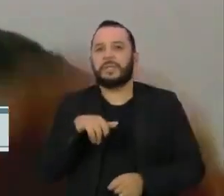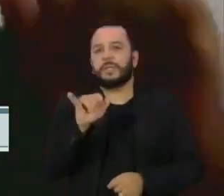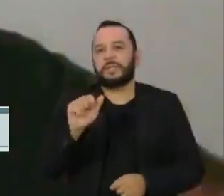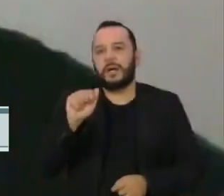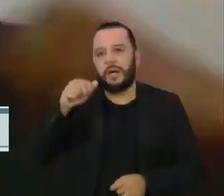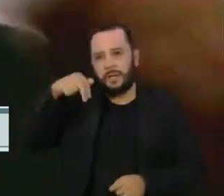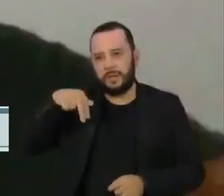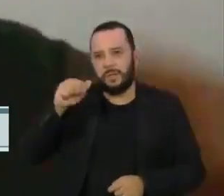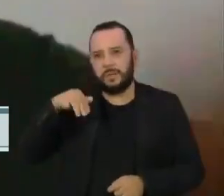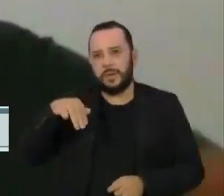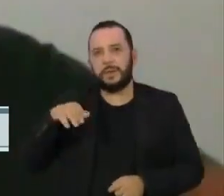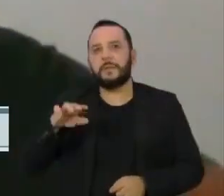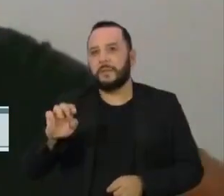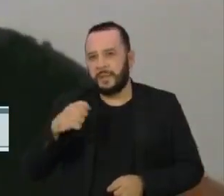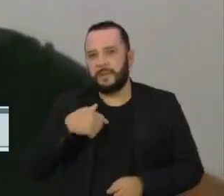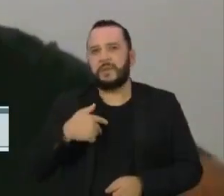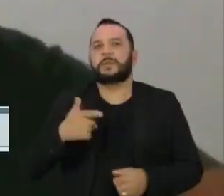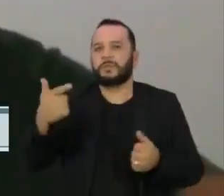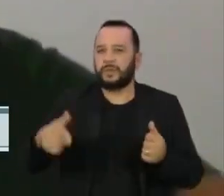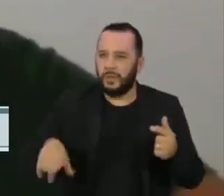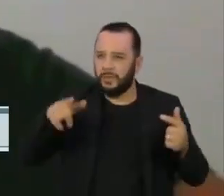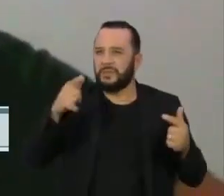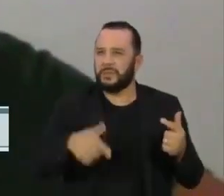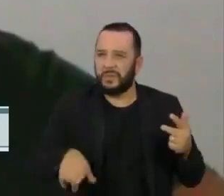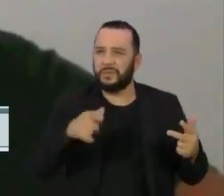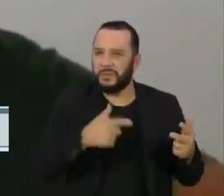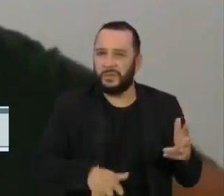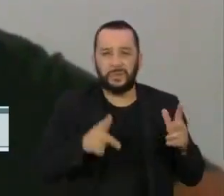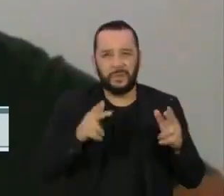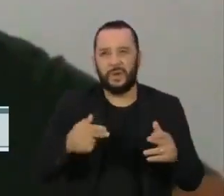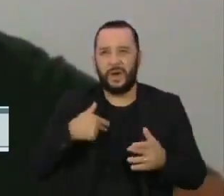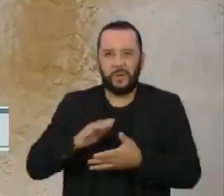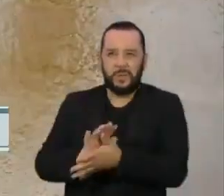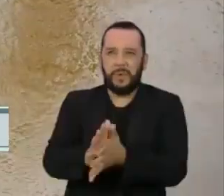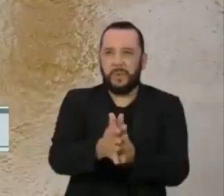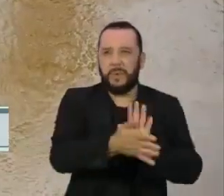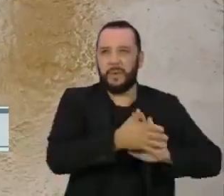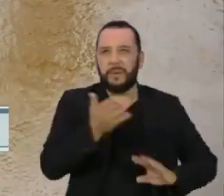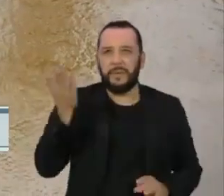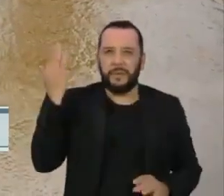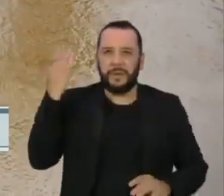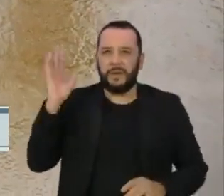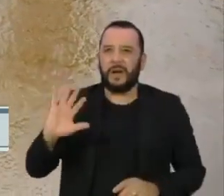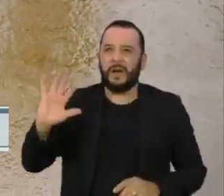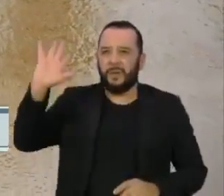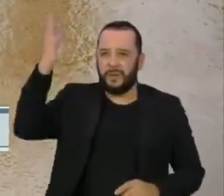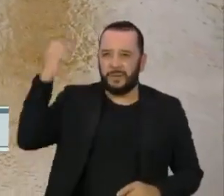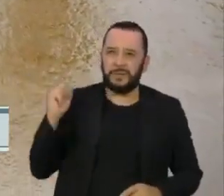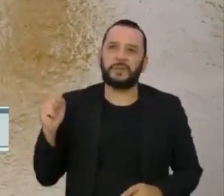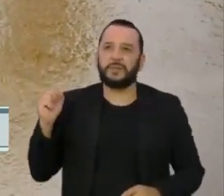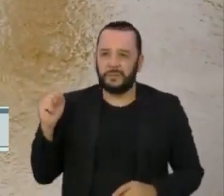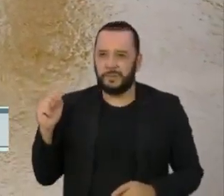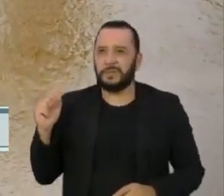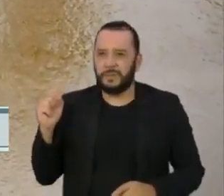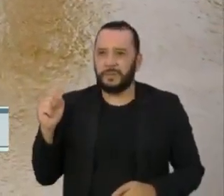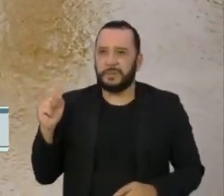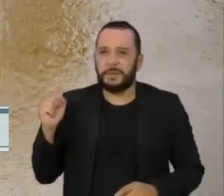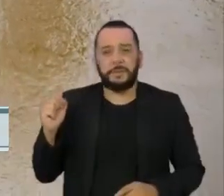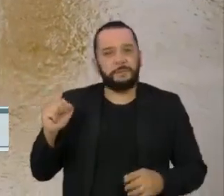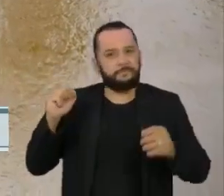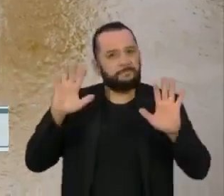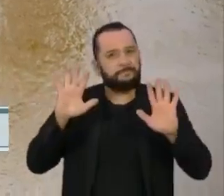sinal, vai repetir de novo como um massacre do passado que aconteceu. E isso é um assinal